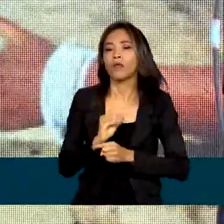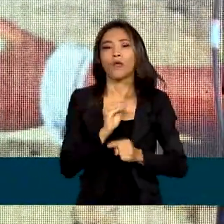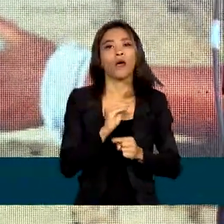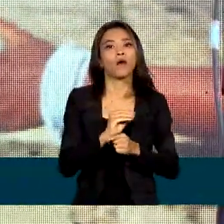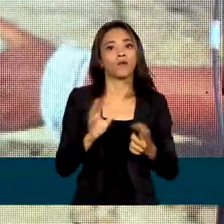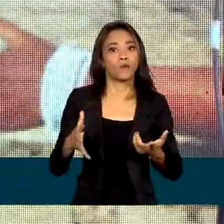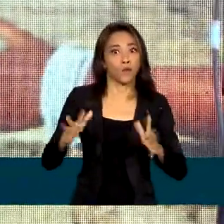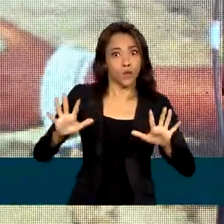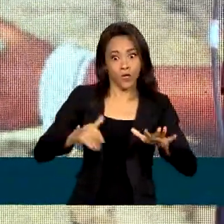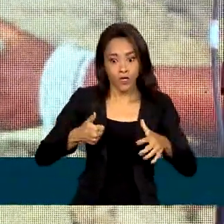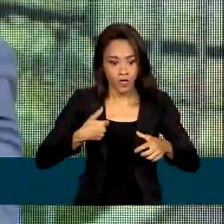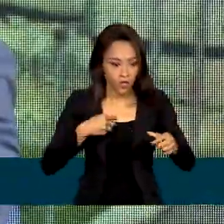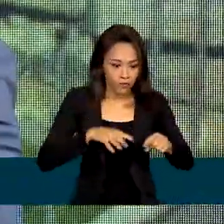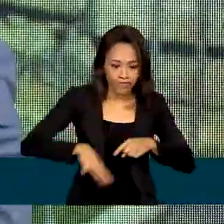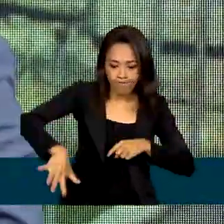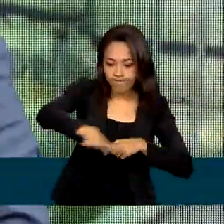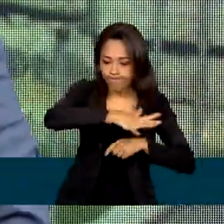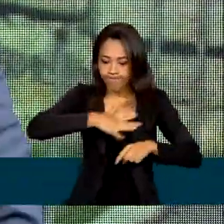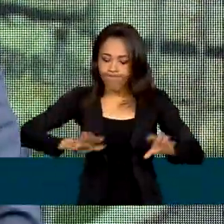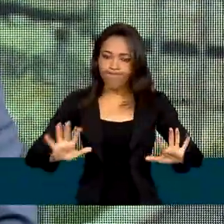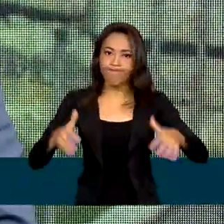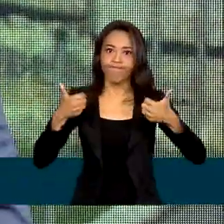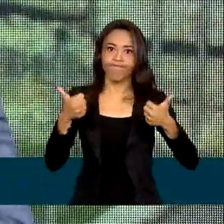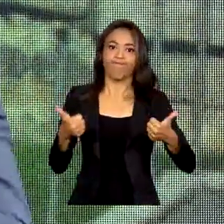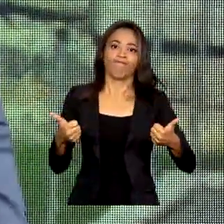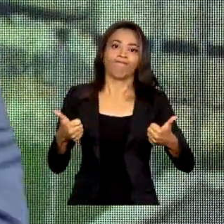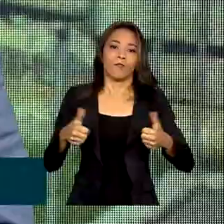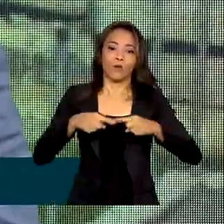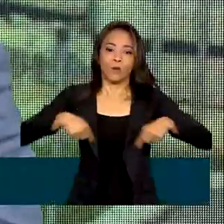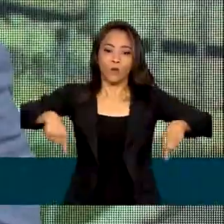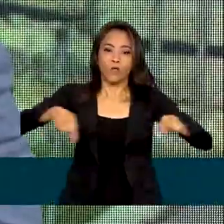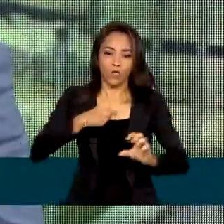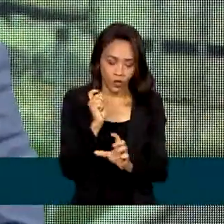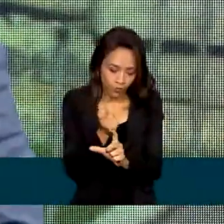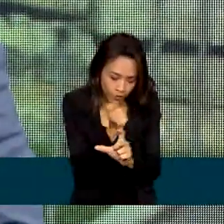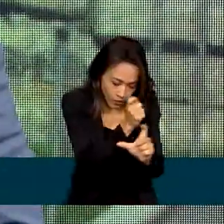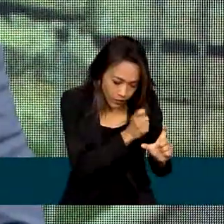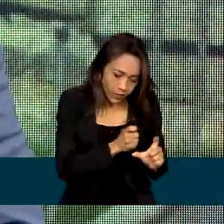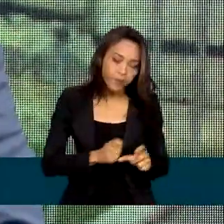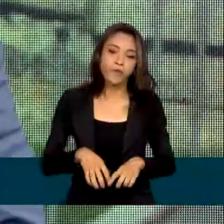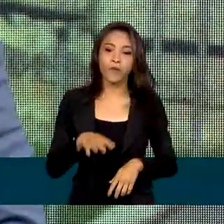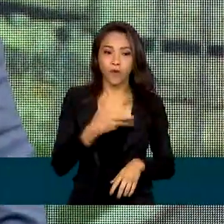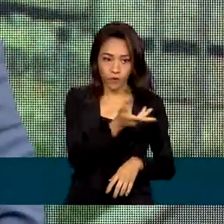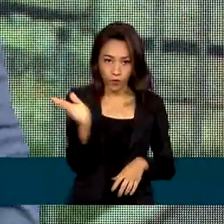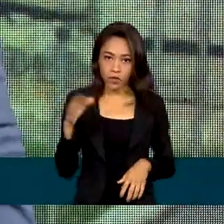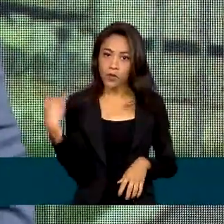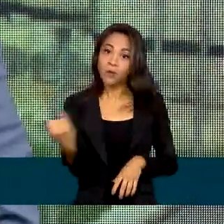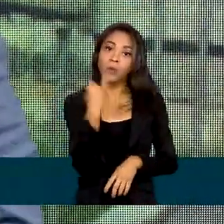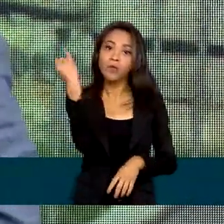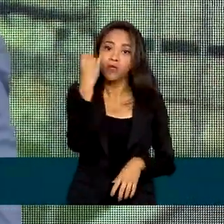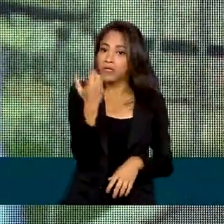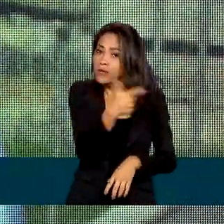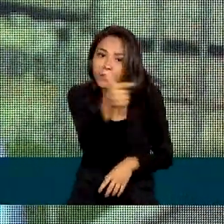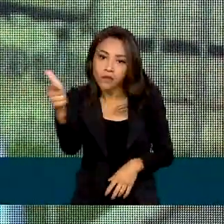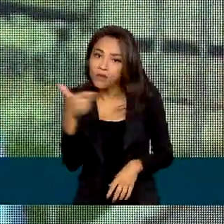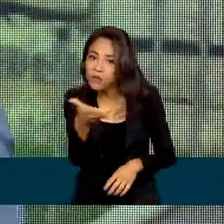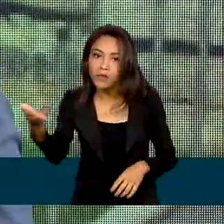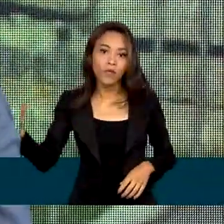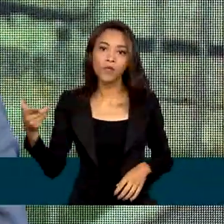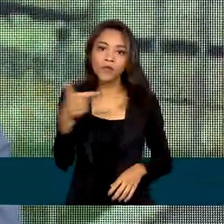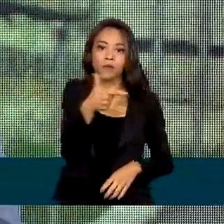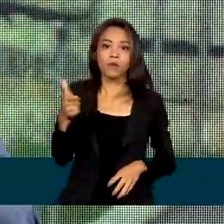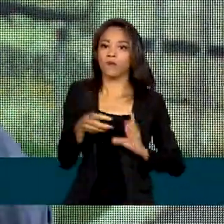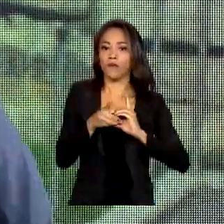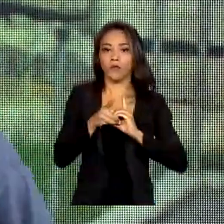do sítio arqueológico. Vocês são fundamentais, porque sem vocês não há democracia. E a partir de agora, com o Comitê